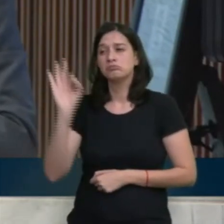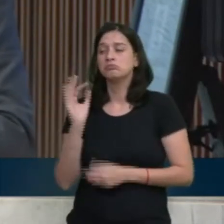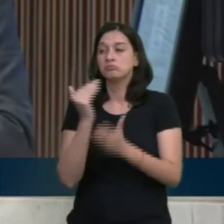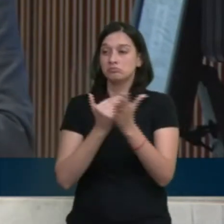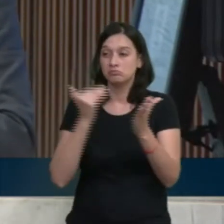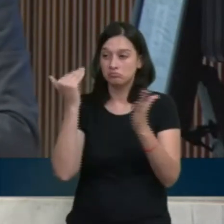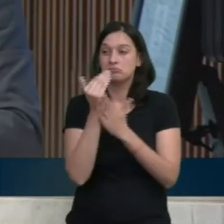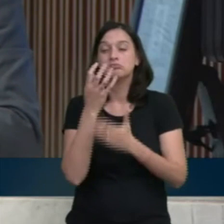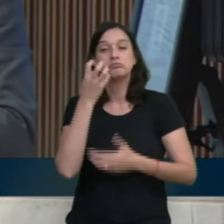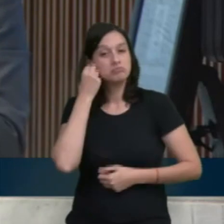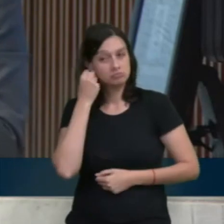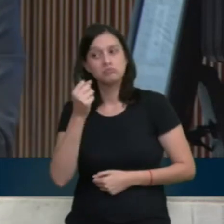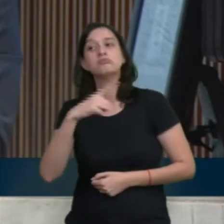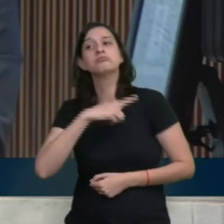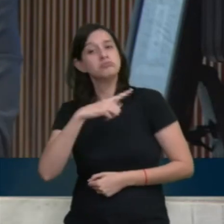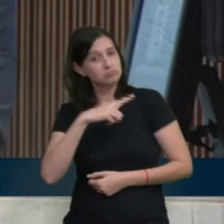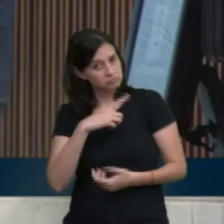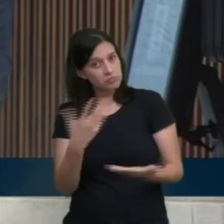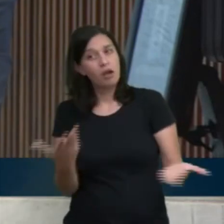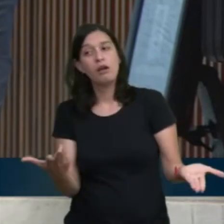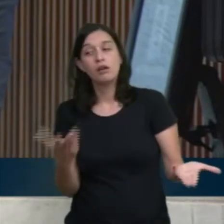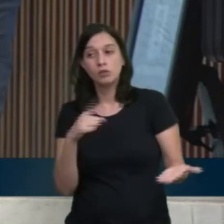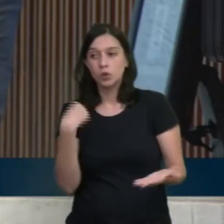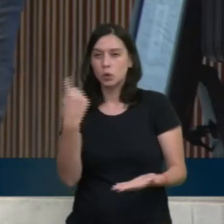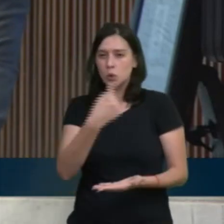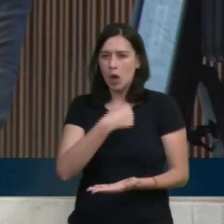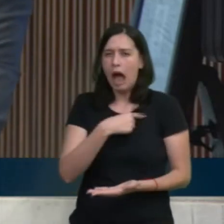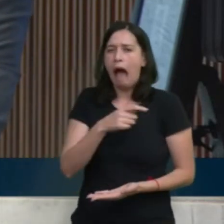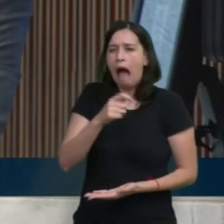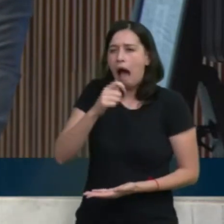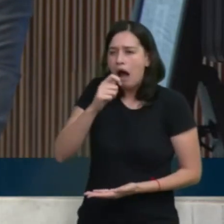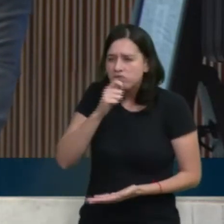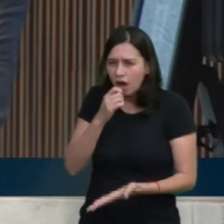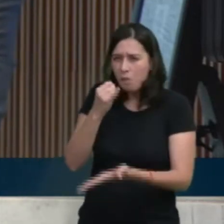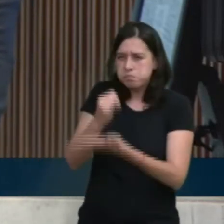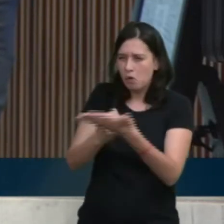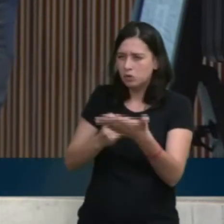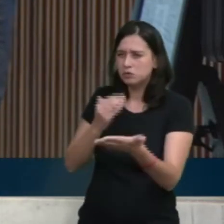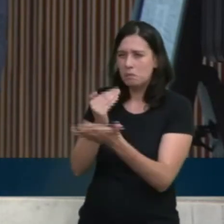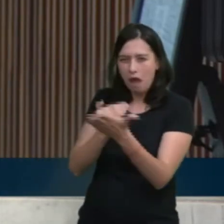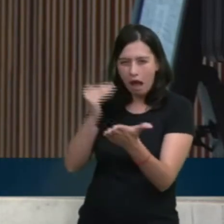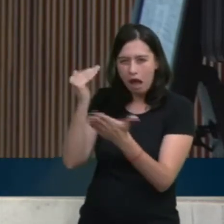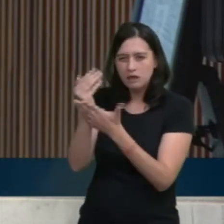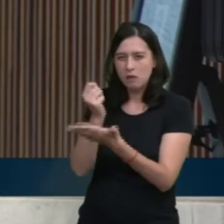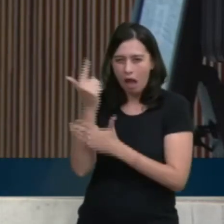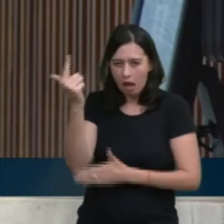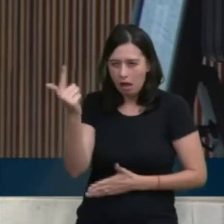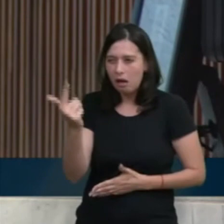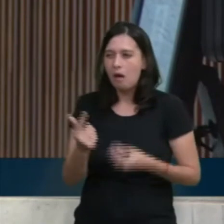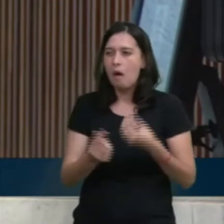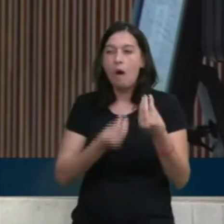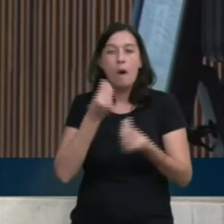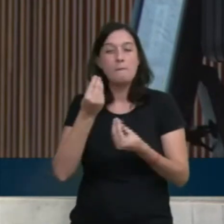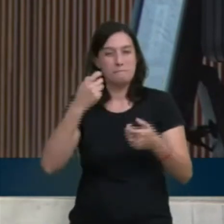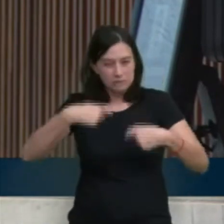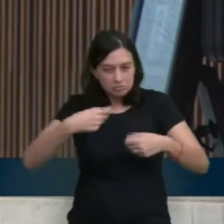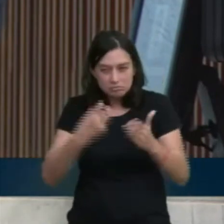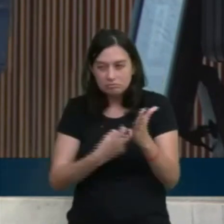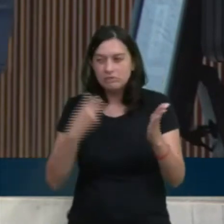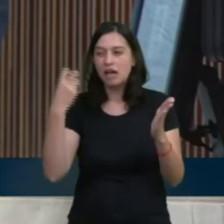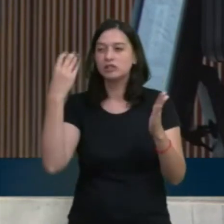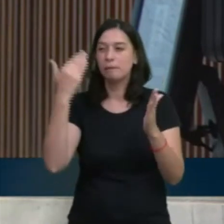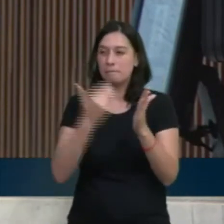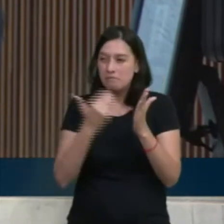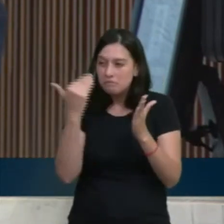arrecadar mais e a gente vai ter mais imposto. Não precisa aumentar a líquida. Mas o que cresce